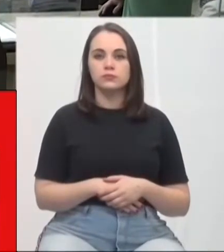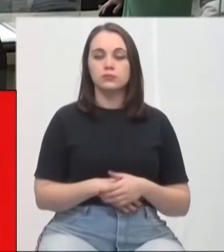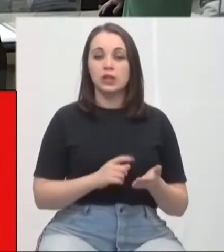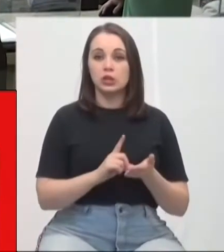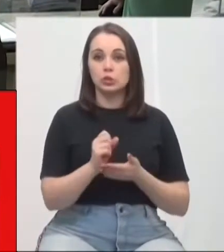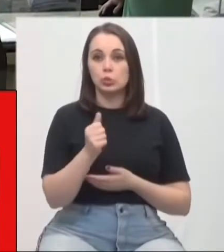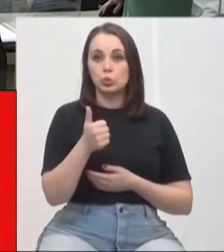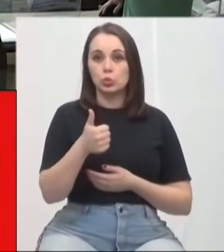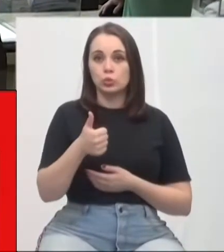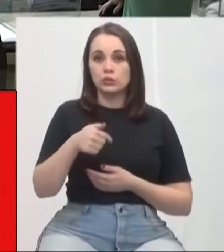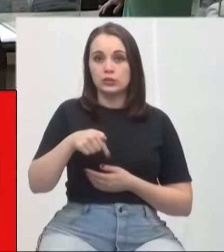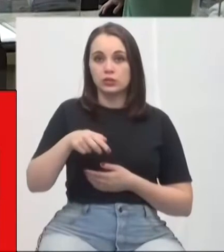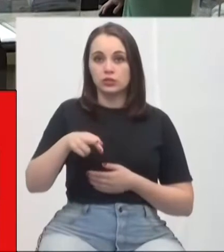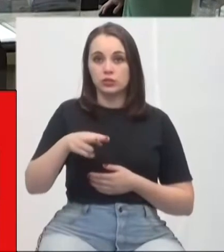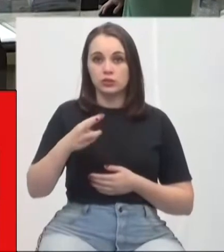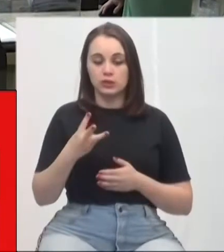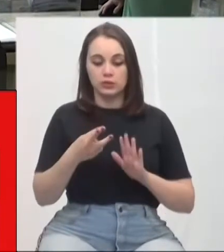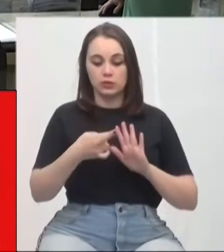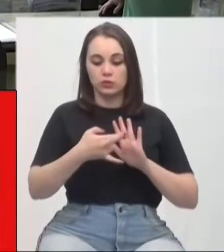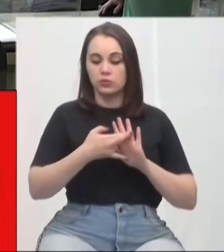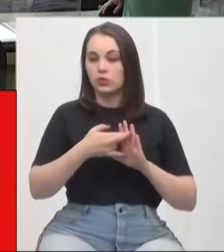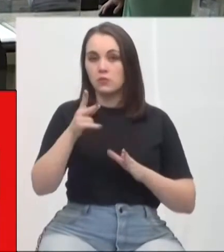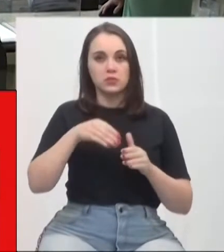Artigo 173, o presidente não vota.